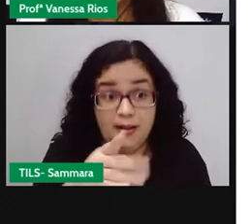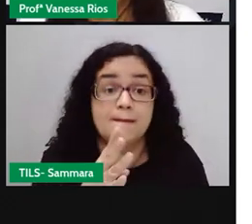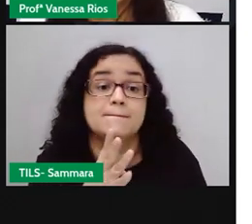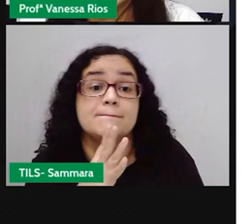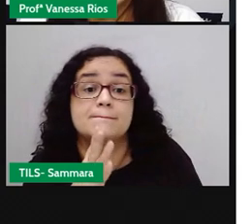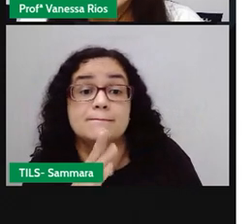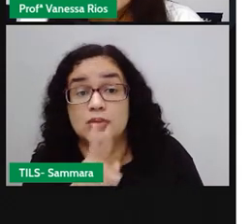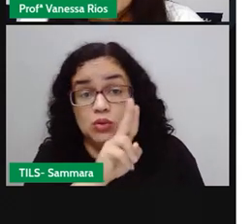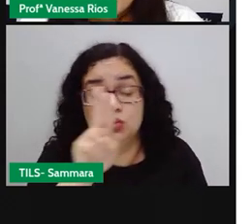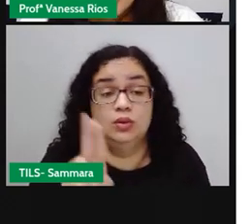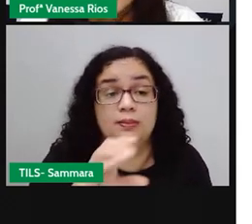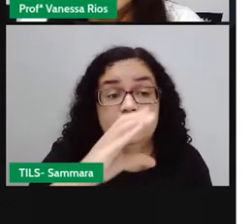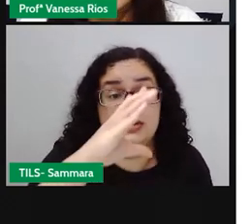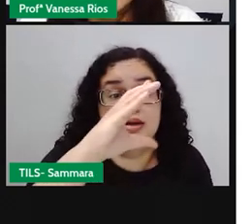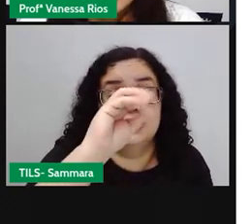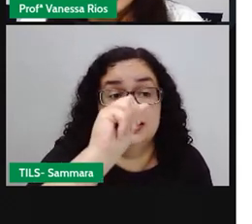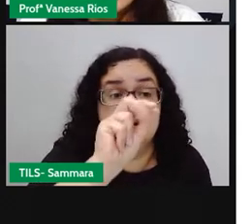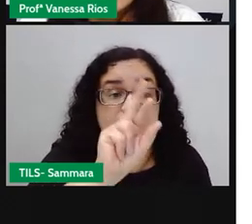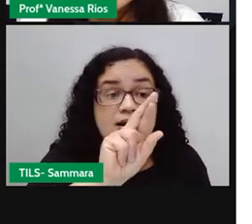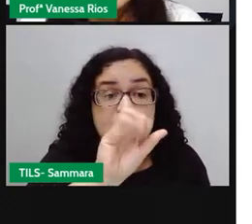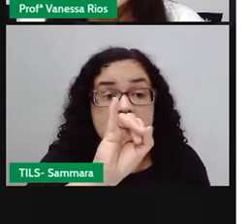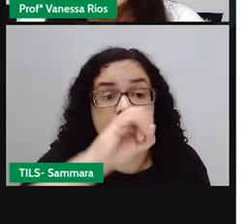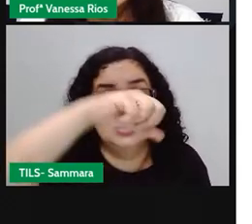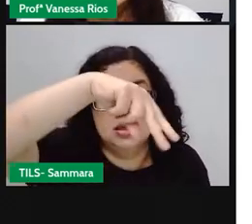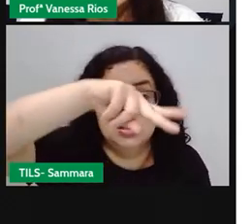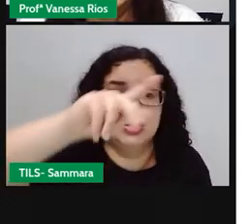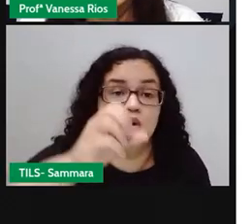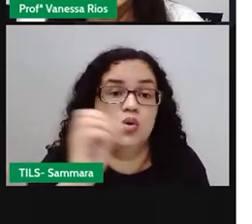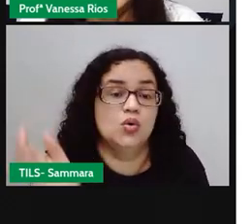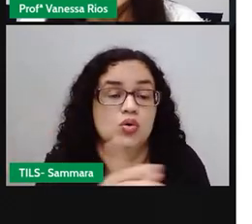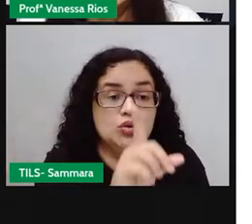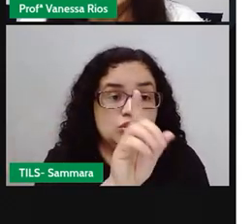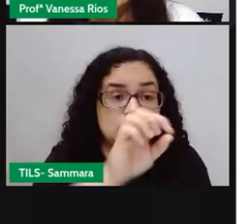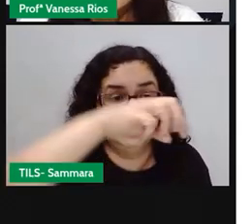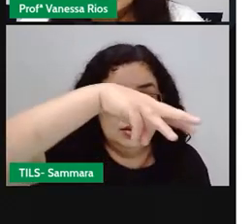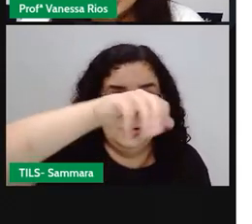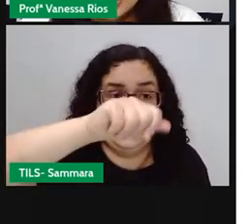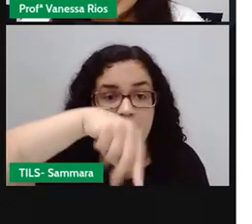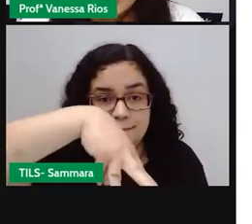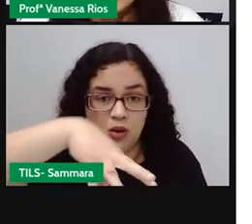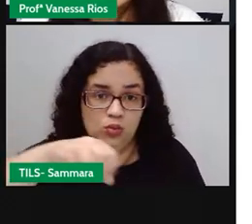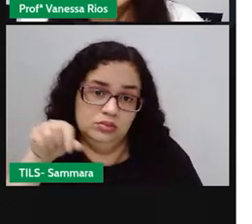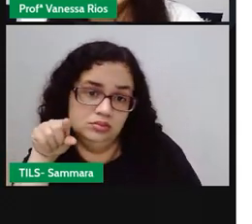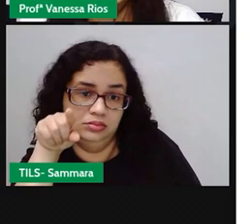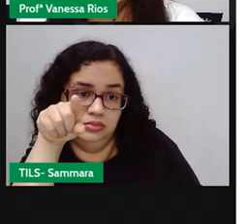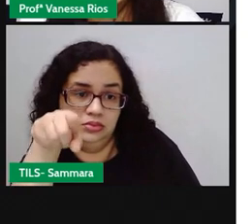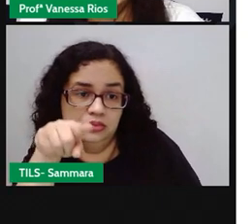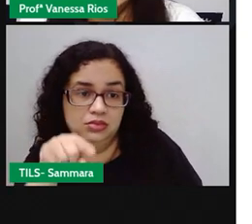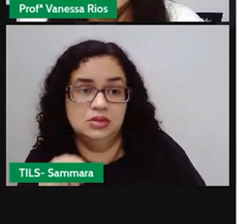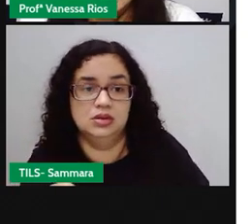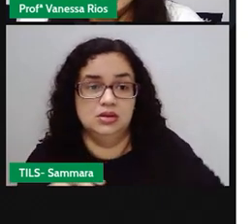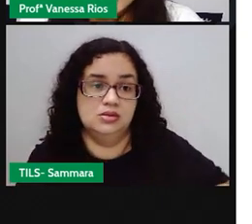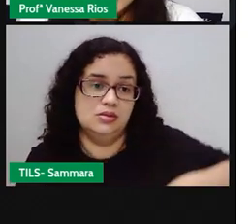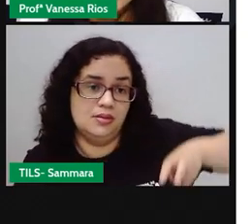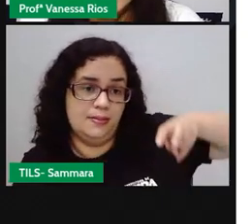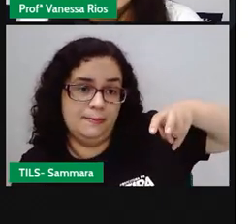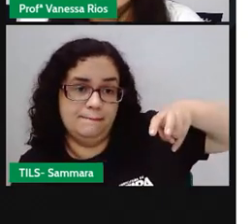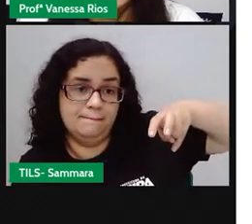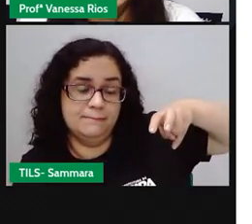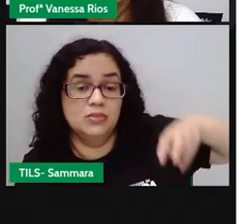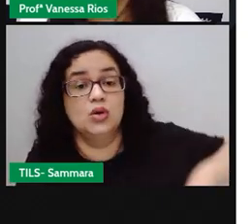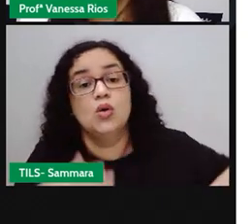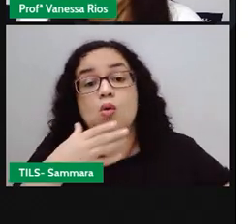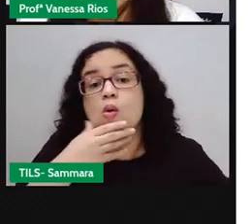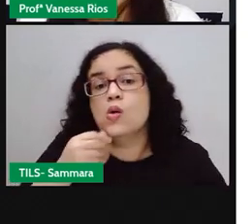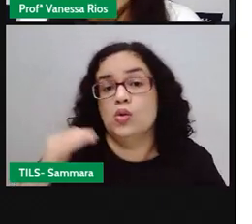se chama carrinho de mão. Enquanto a criança coloca as mãos no chão com os braços estendidos, o